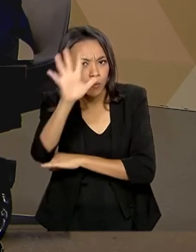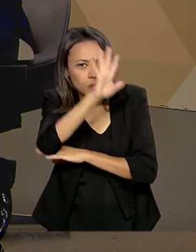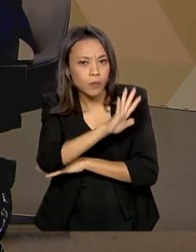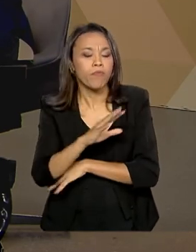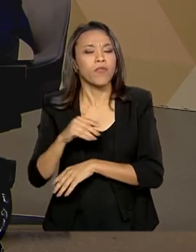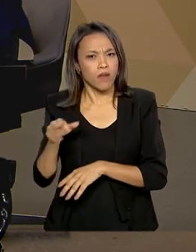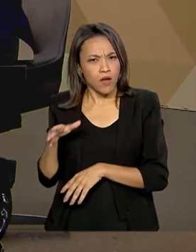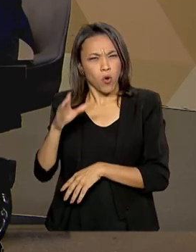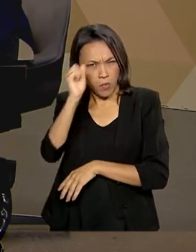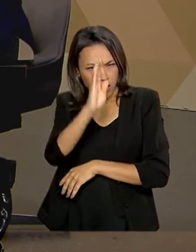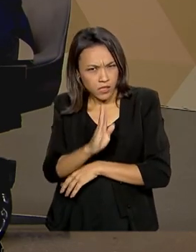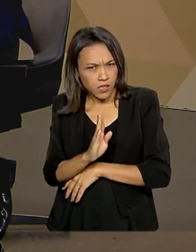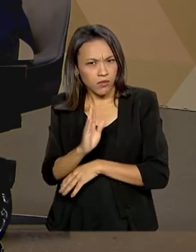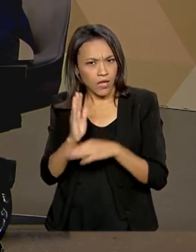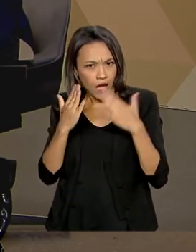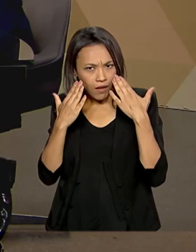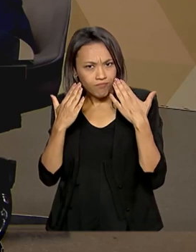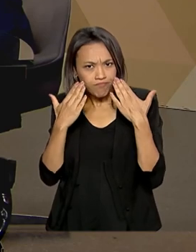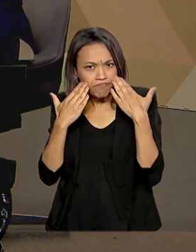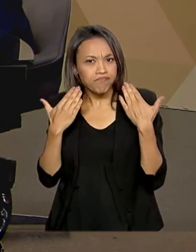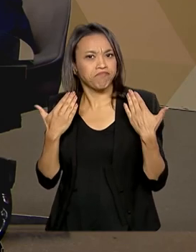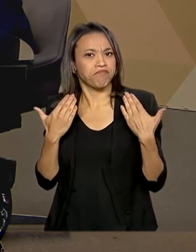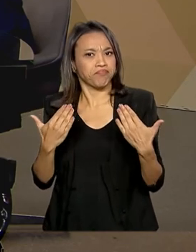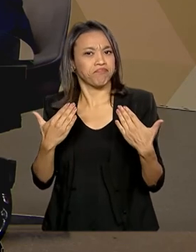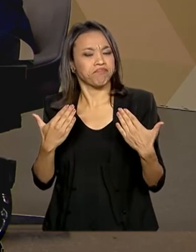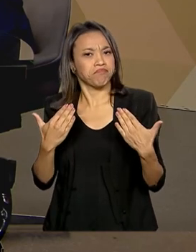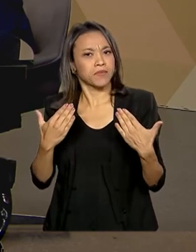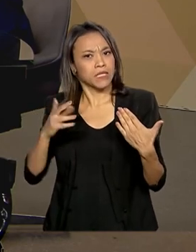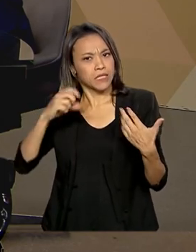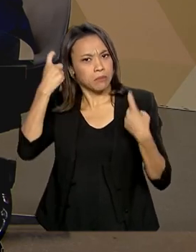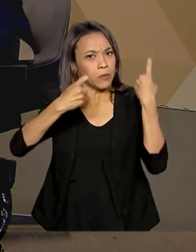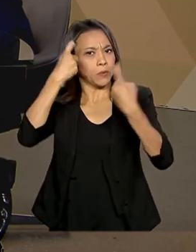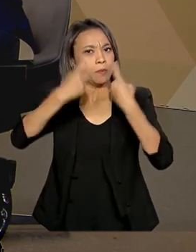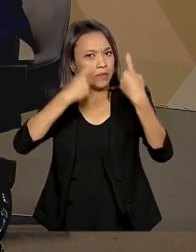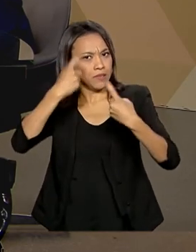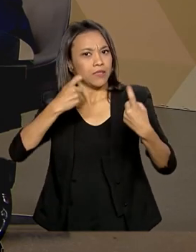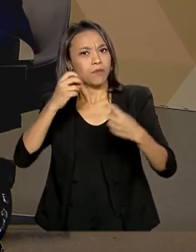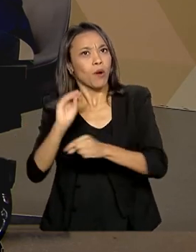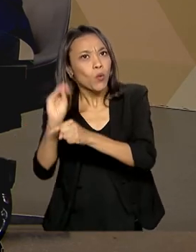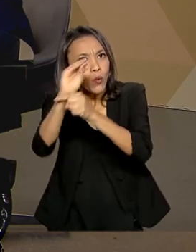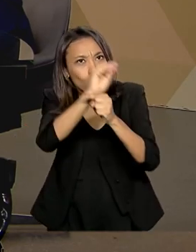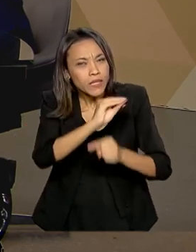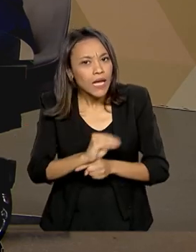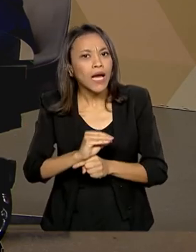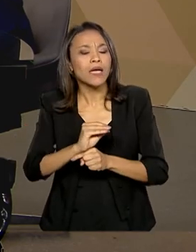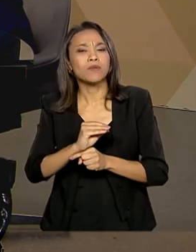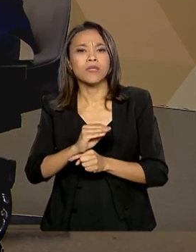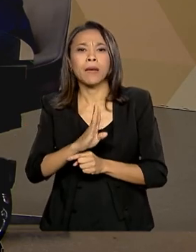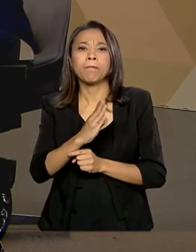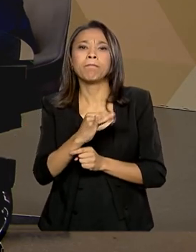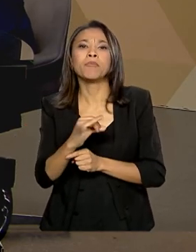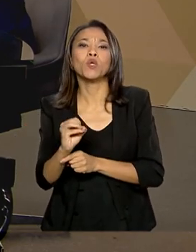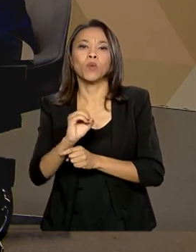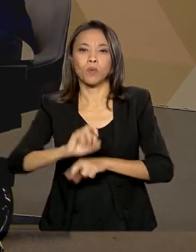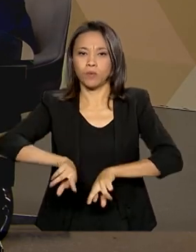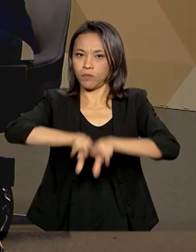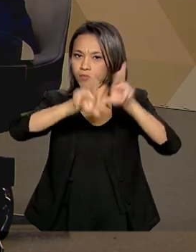numa linha de frente nessa questão da preservação ambiental, na conservação da biodiversidade no mundo?